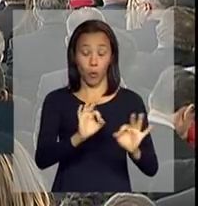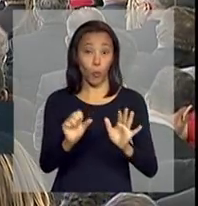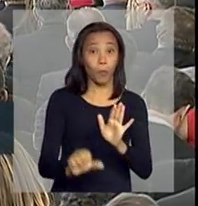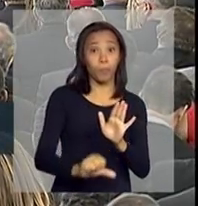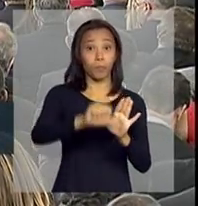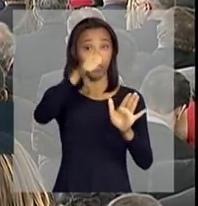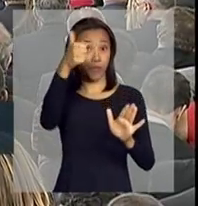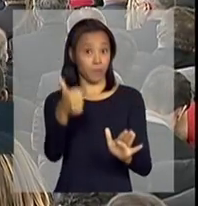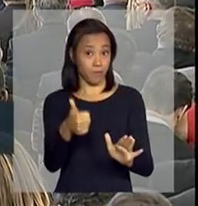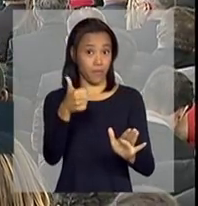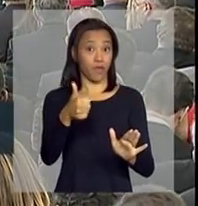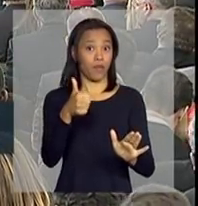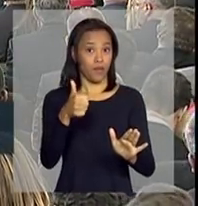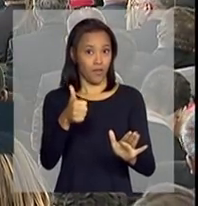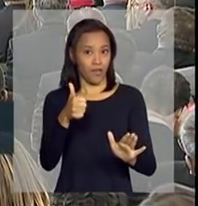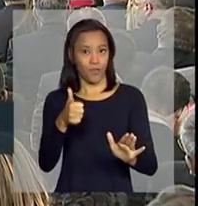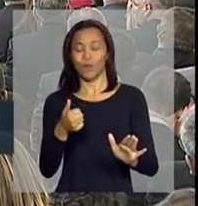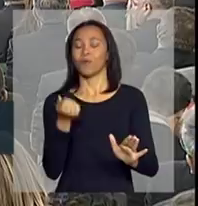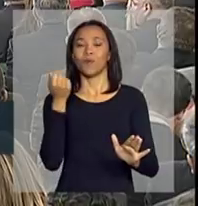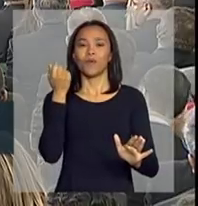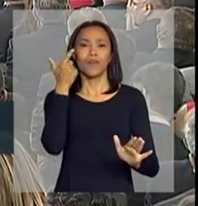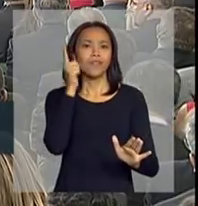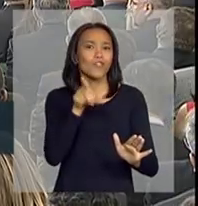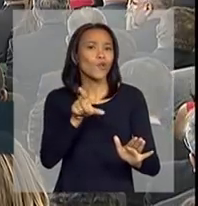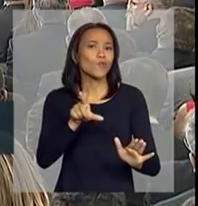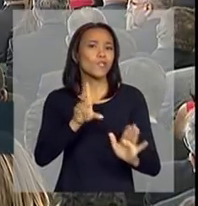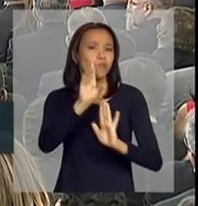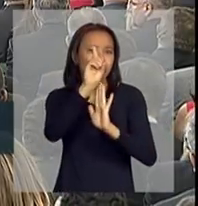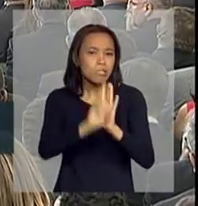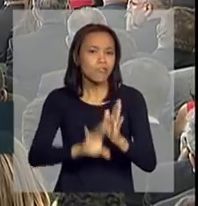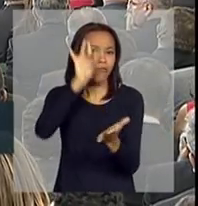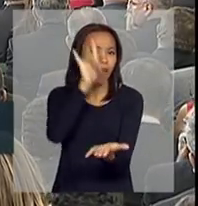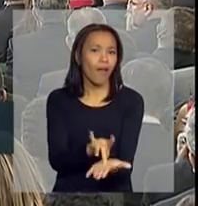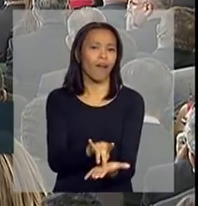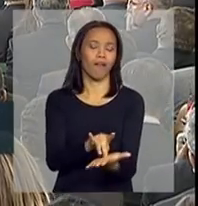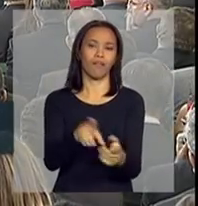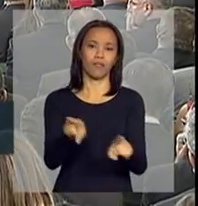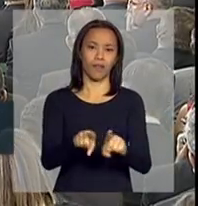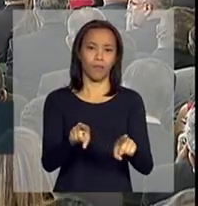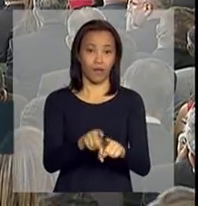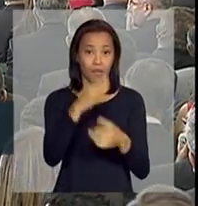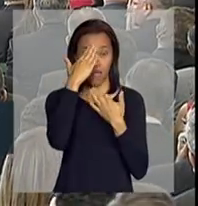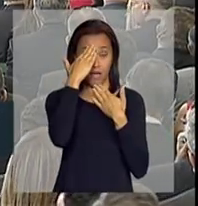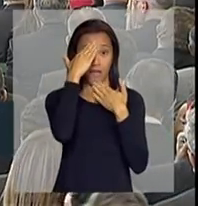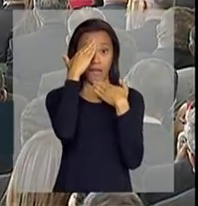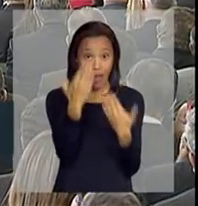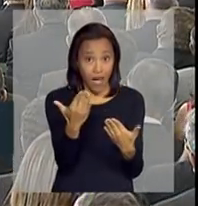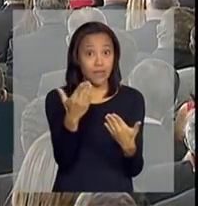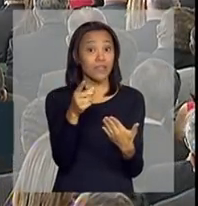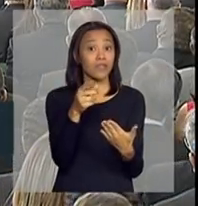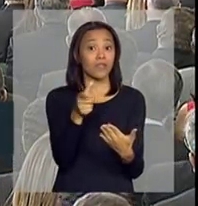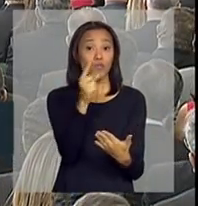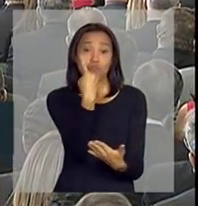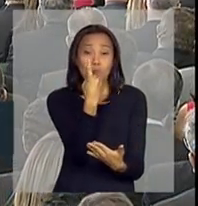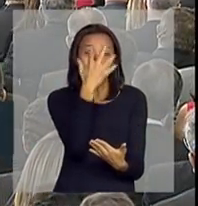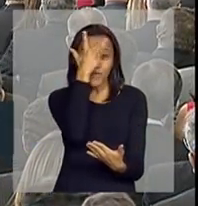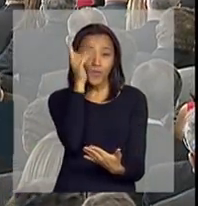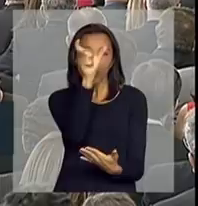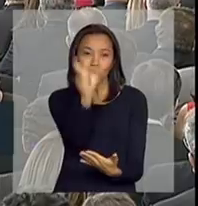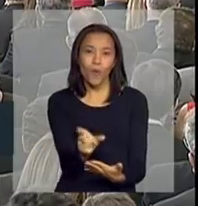de um tratamento diferenciado. E graças ao apoio de uma pessoa que eu tenho